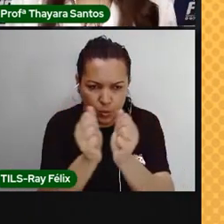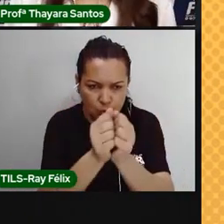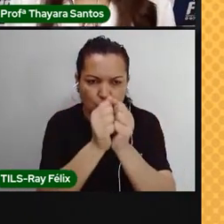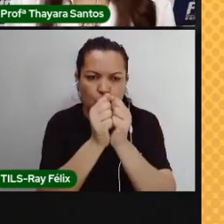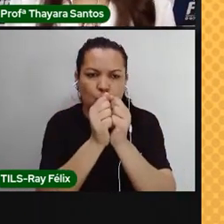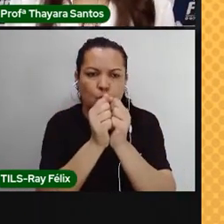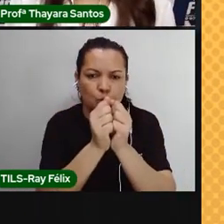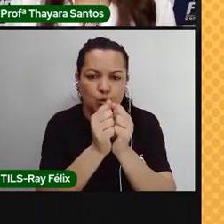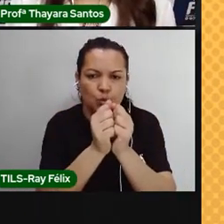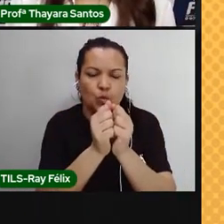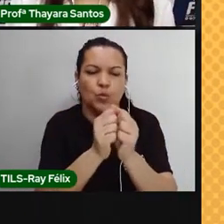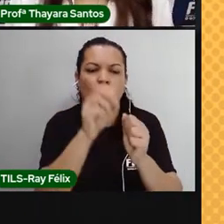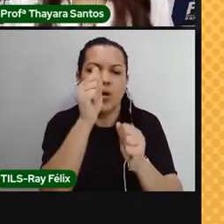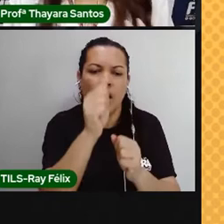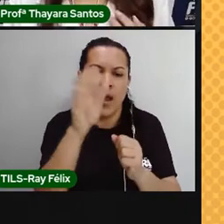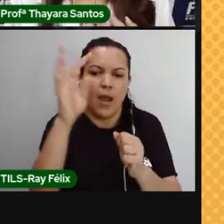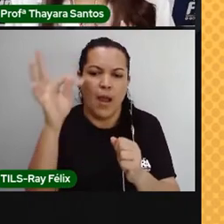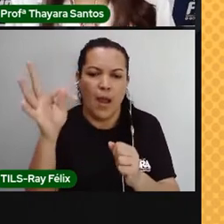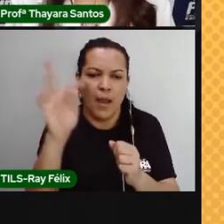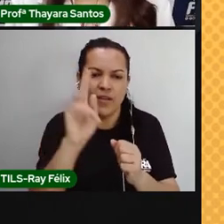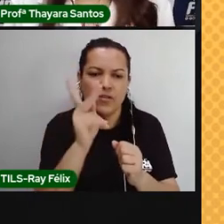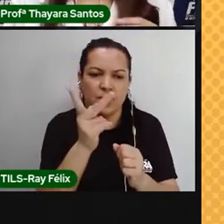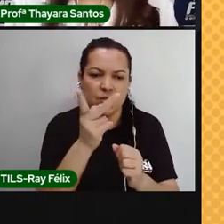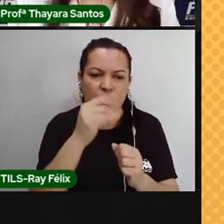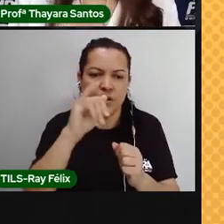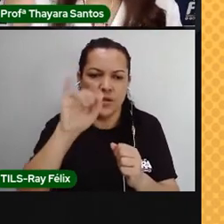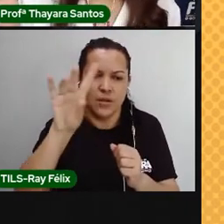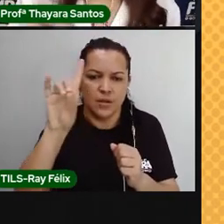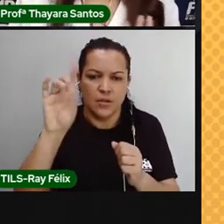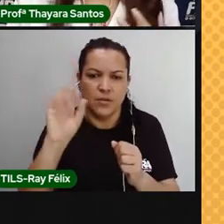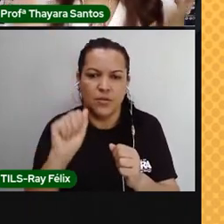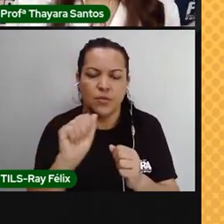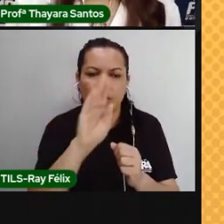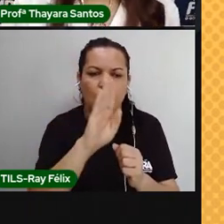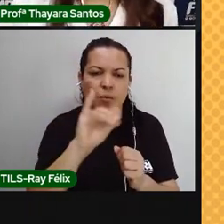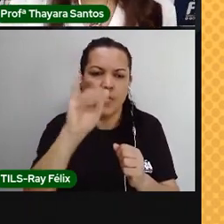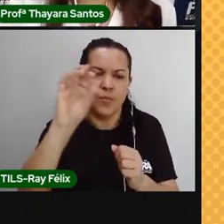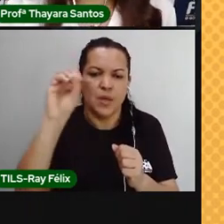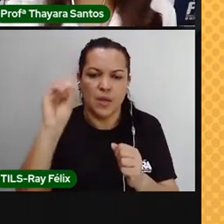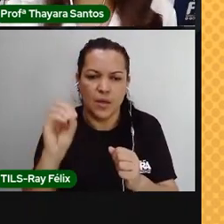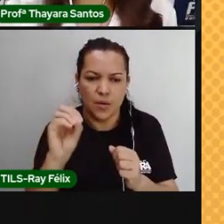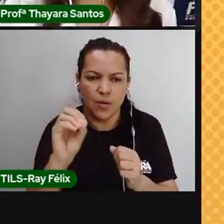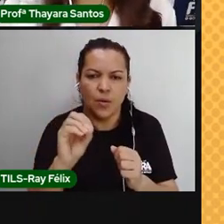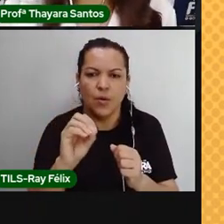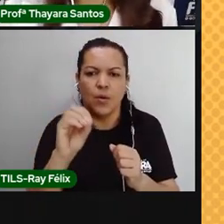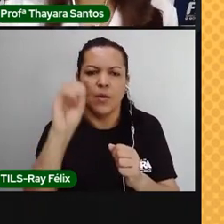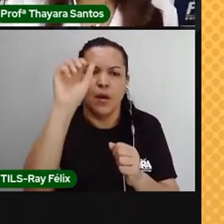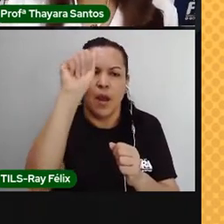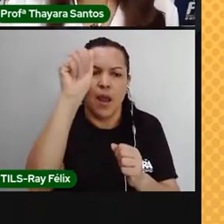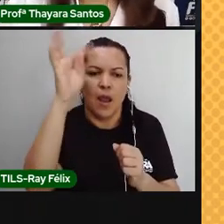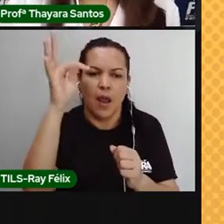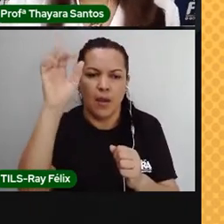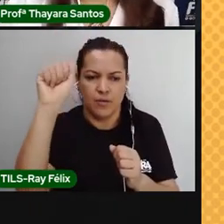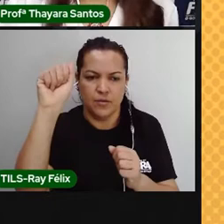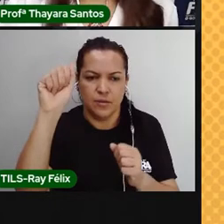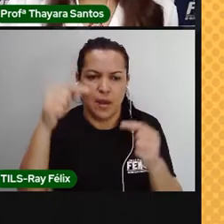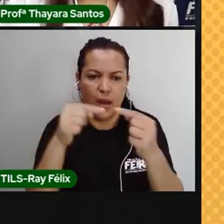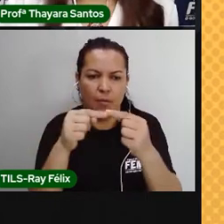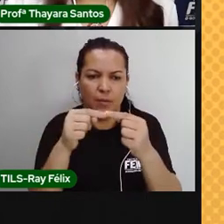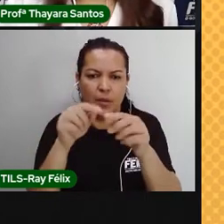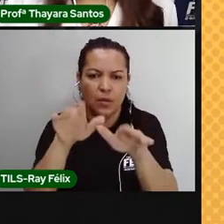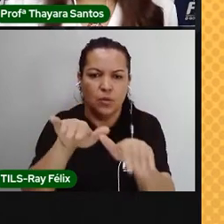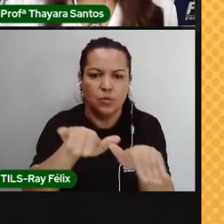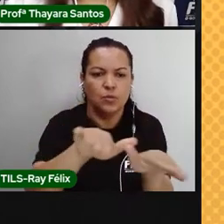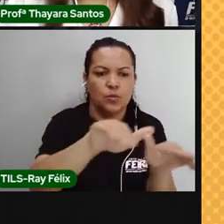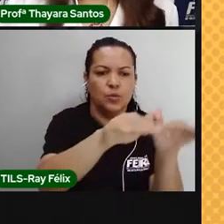ambientes onde a gente tem seres vivos, a gente tem seres vivos vivendo no ar, os pássaros, por exemplo, como estão representados aqui na imagem,